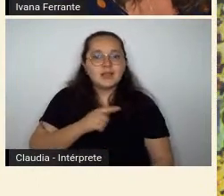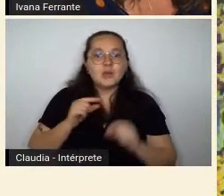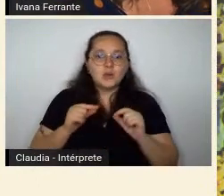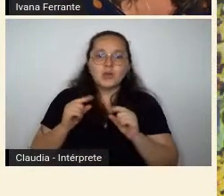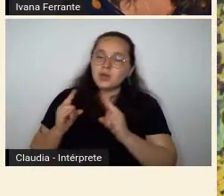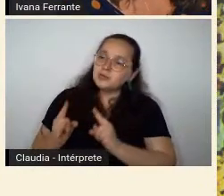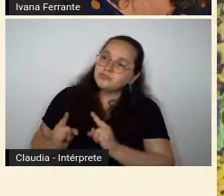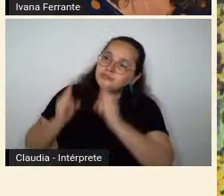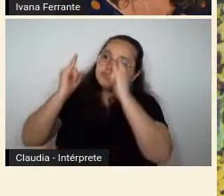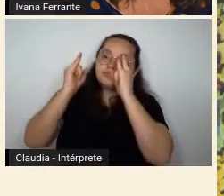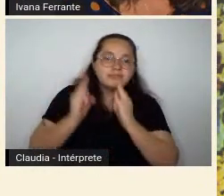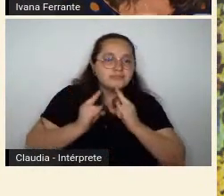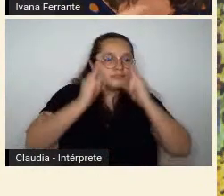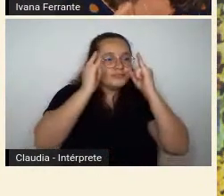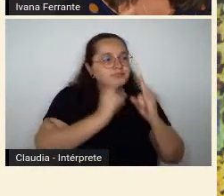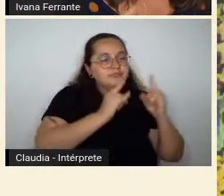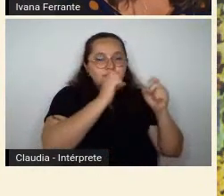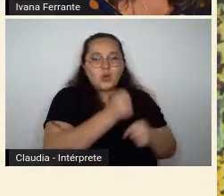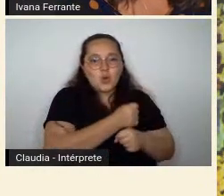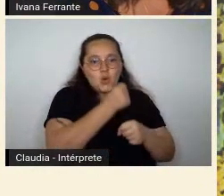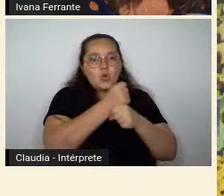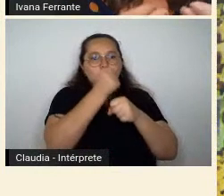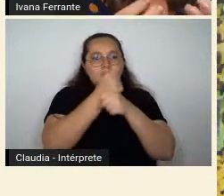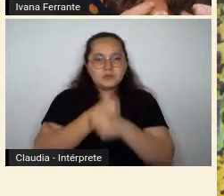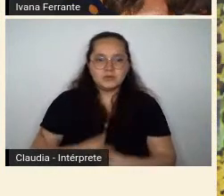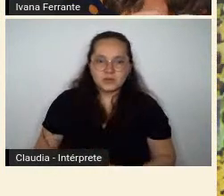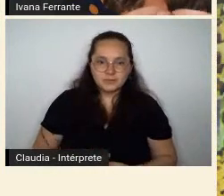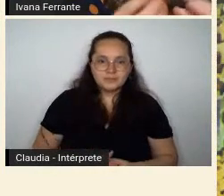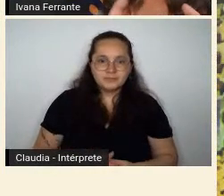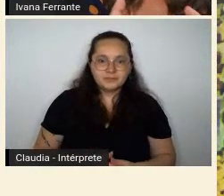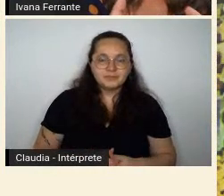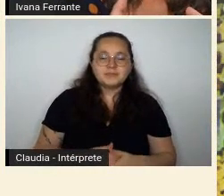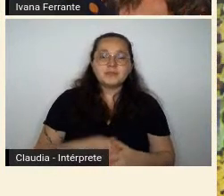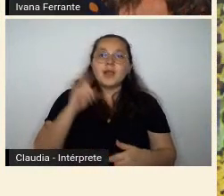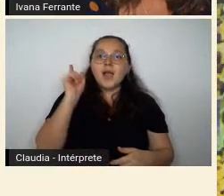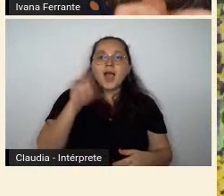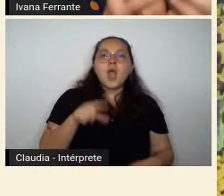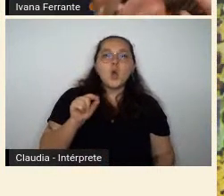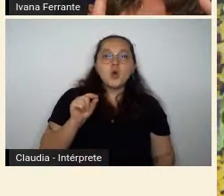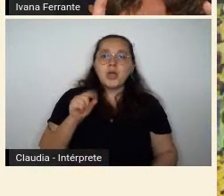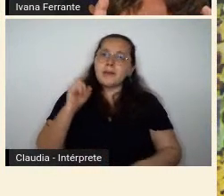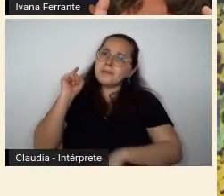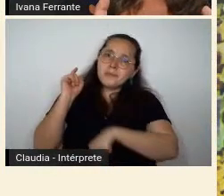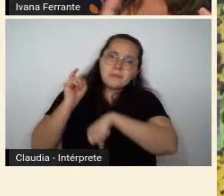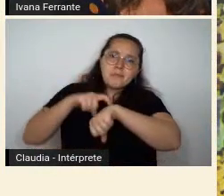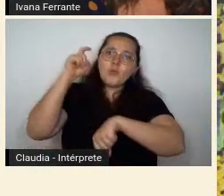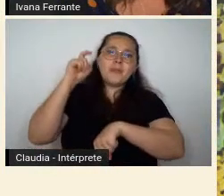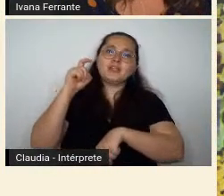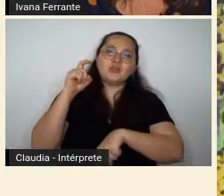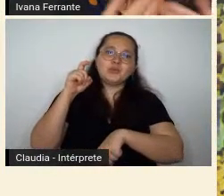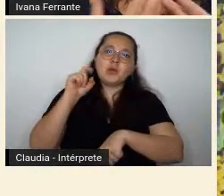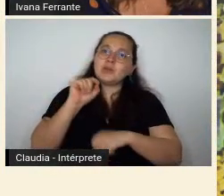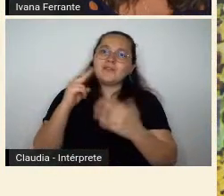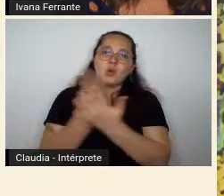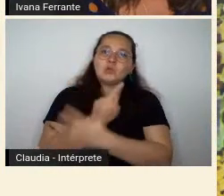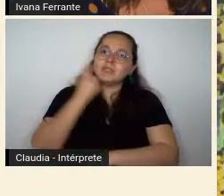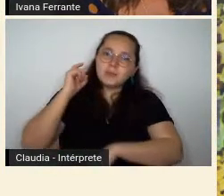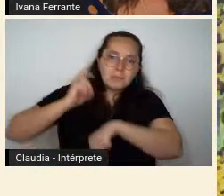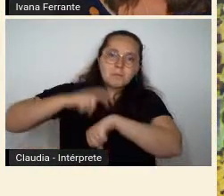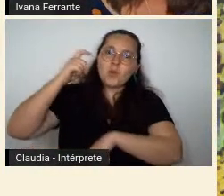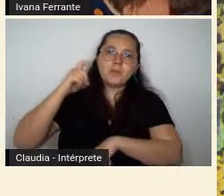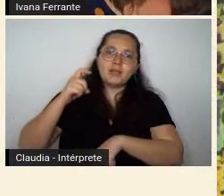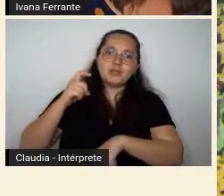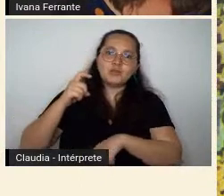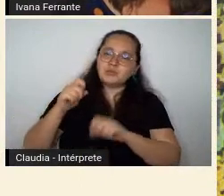construção. Eu coloco o tema. É um instantâneo, um flash do cotidiano, uma cena de